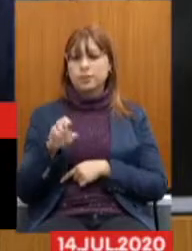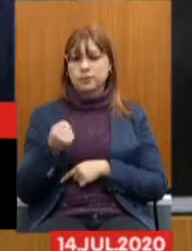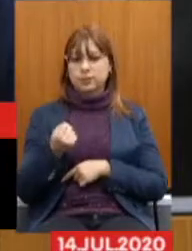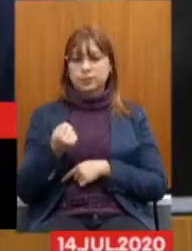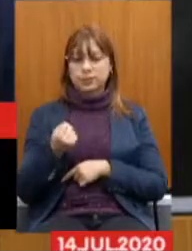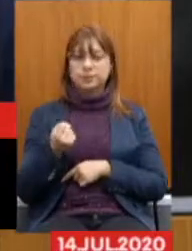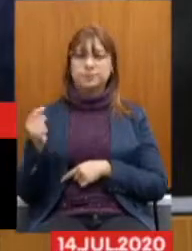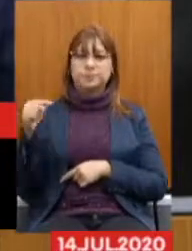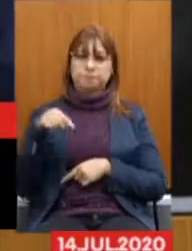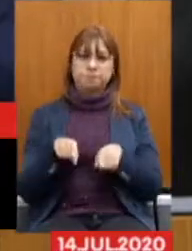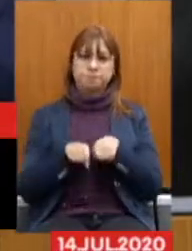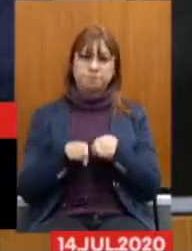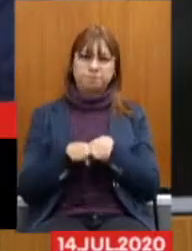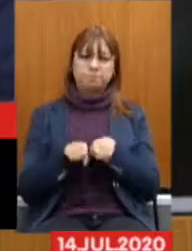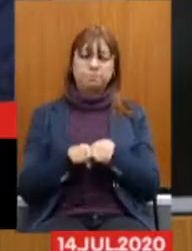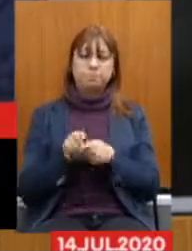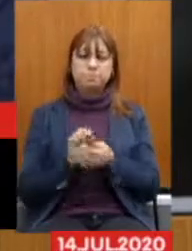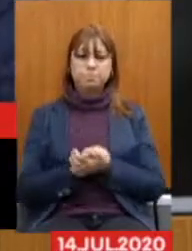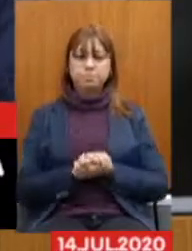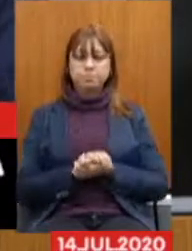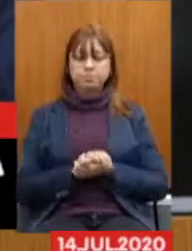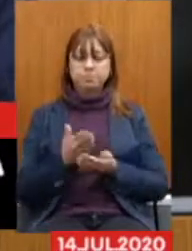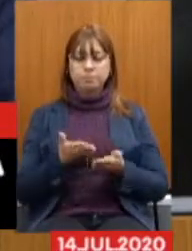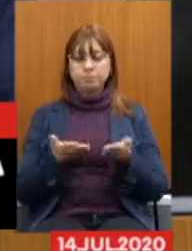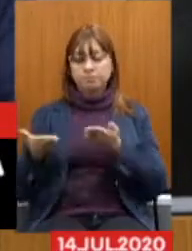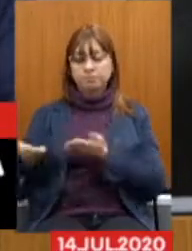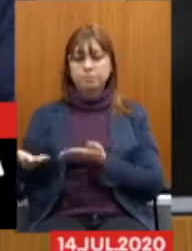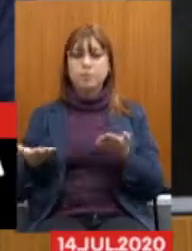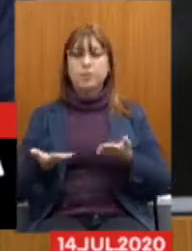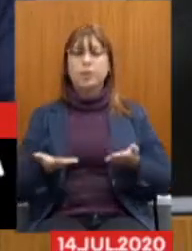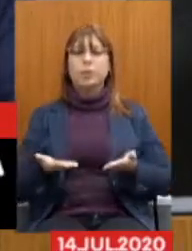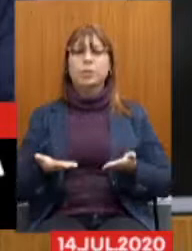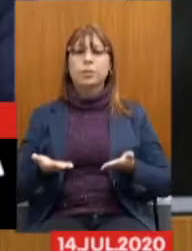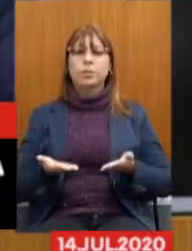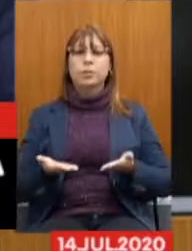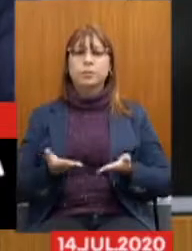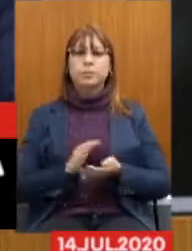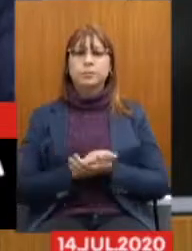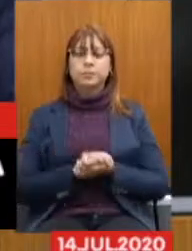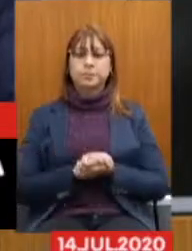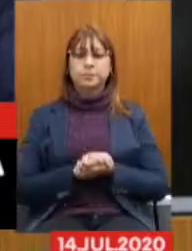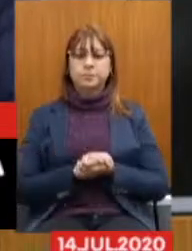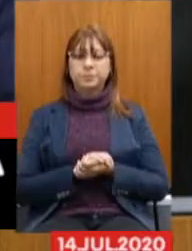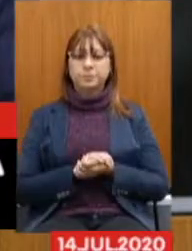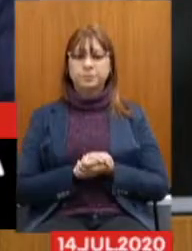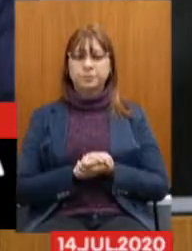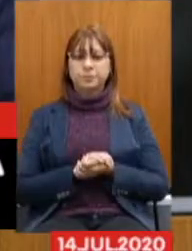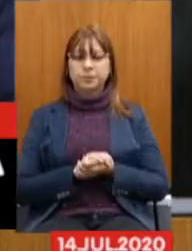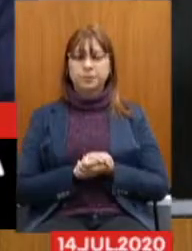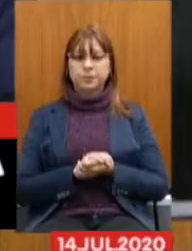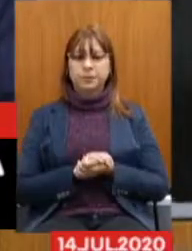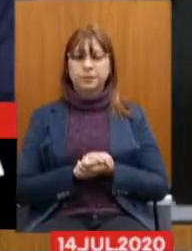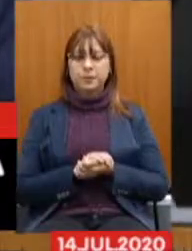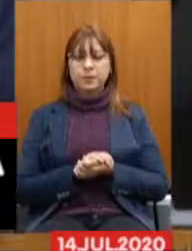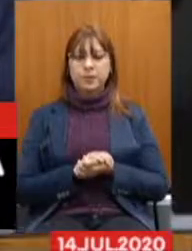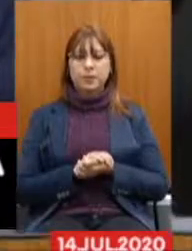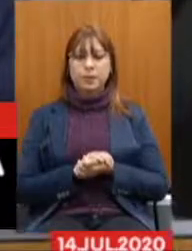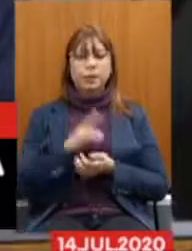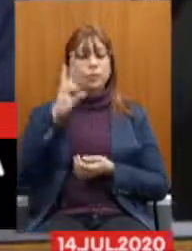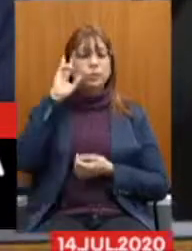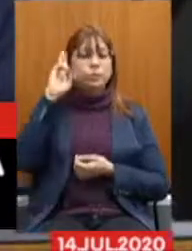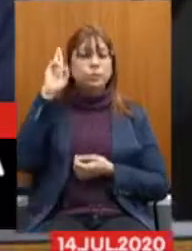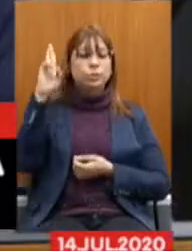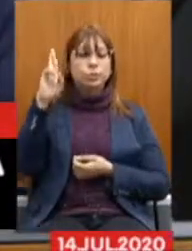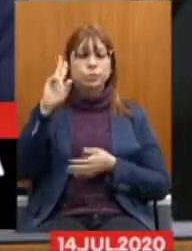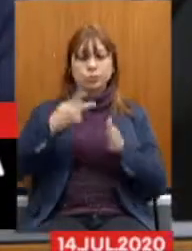Vamos passar a palavra Para o diretor Para